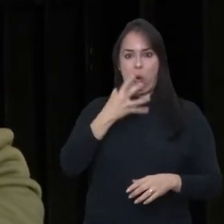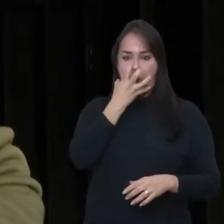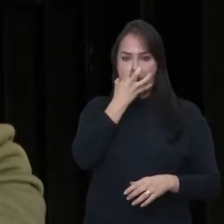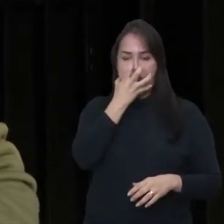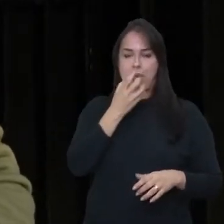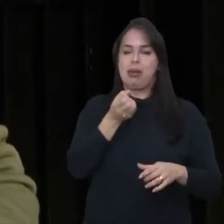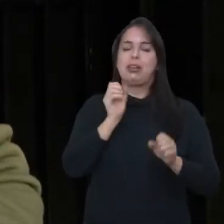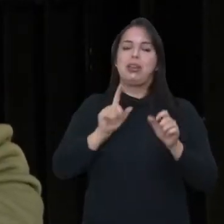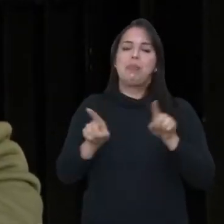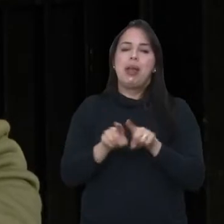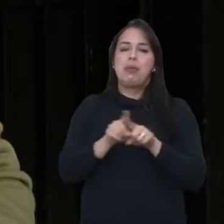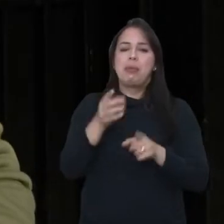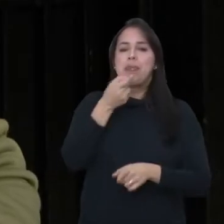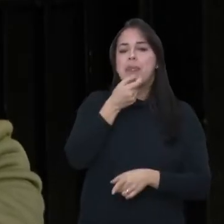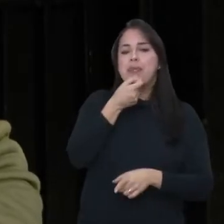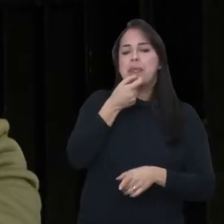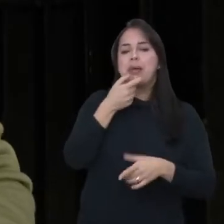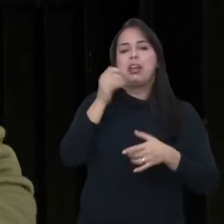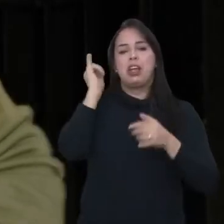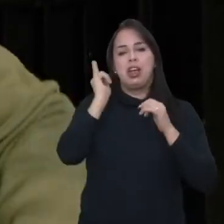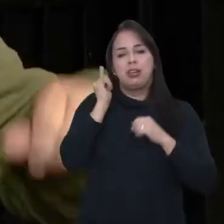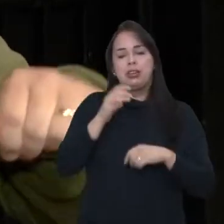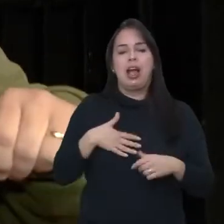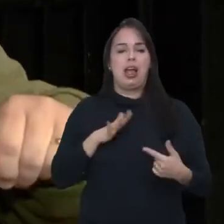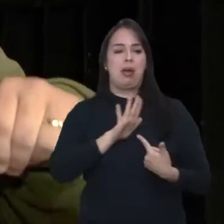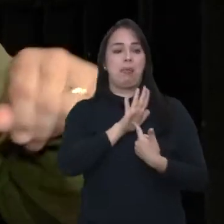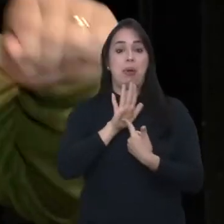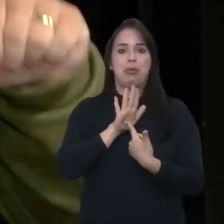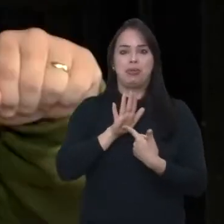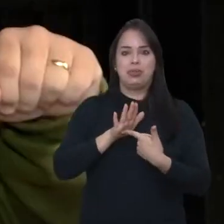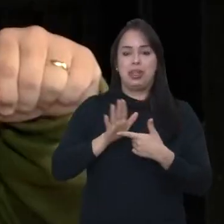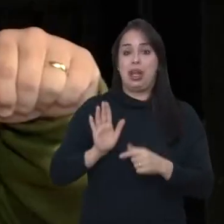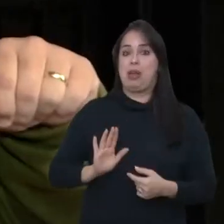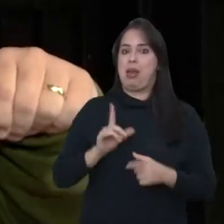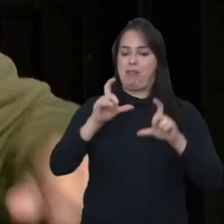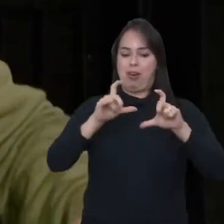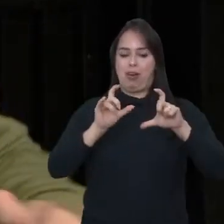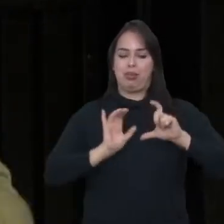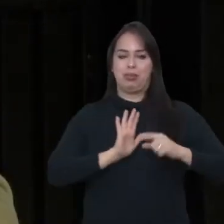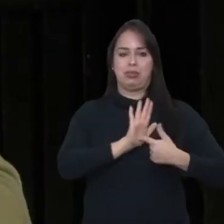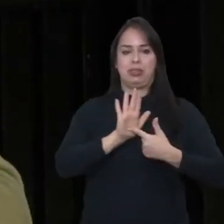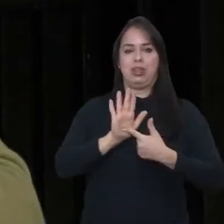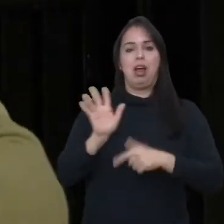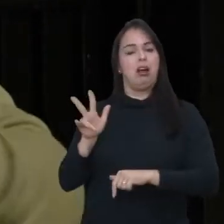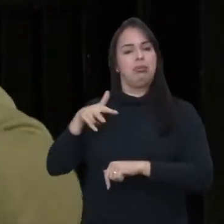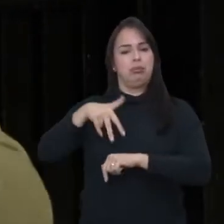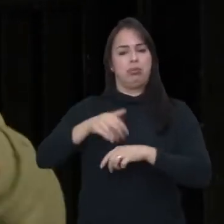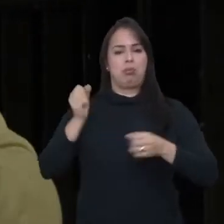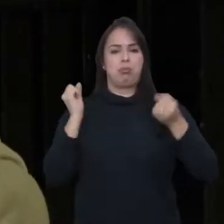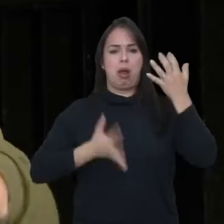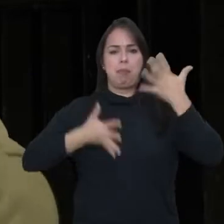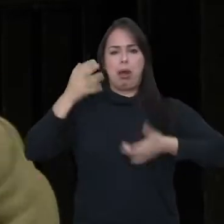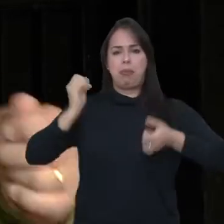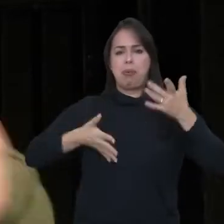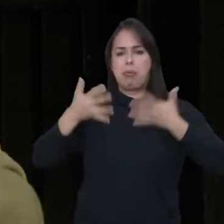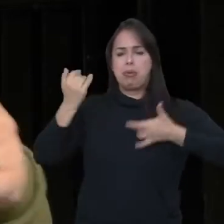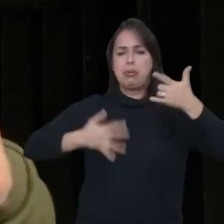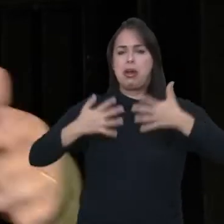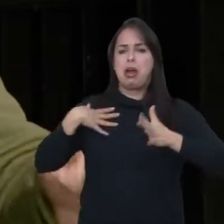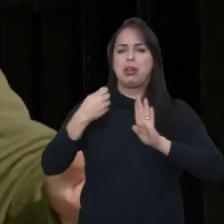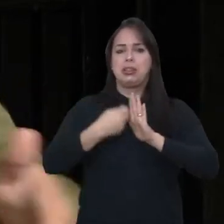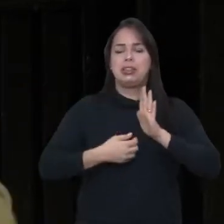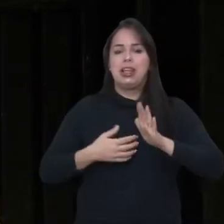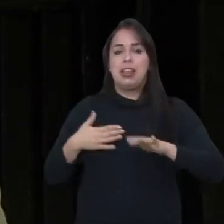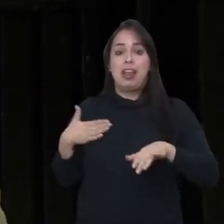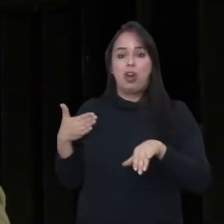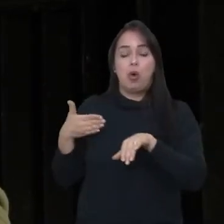piada ali, né, eu conto a história, e aí eu mostro os meus cachorros com a foto. E eu subi no palco, comecei a falar, fazendo o texto,